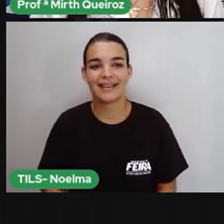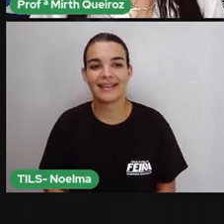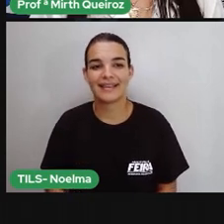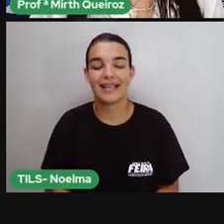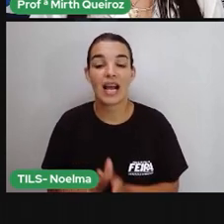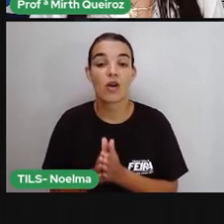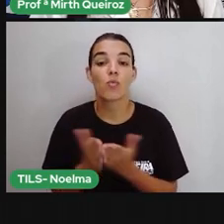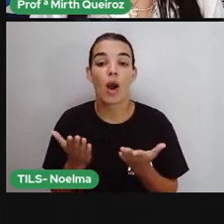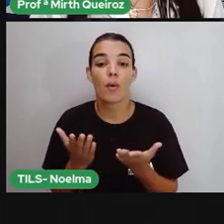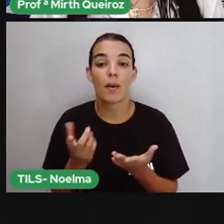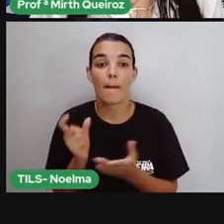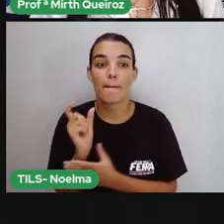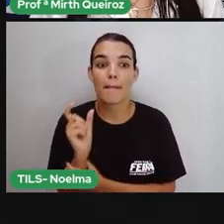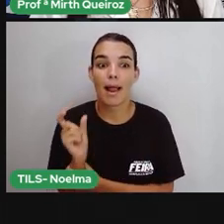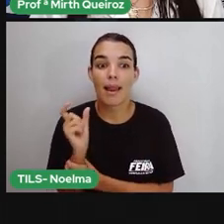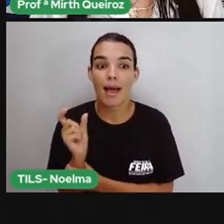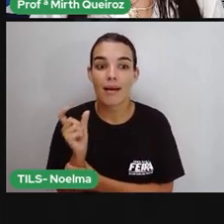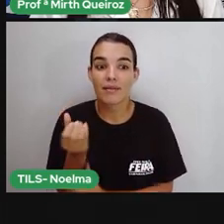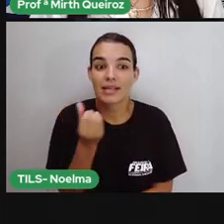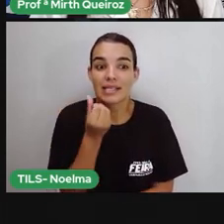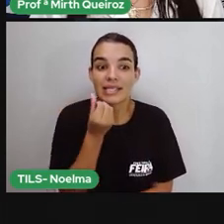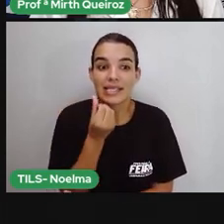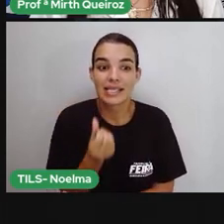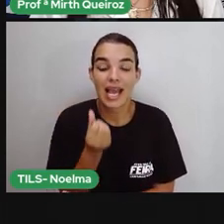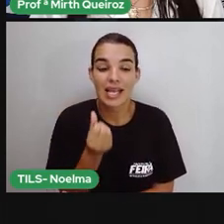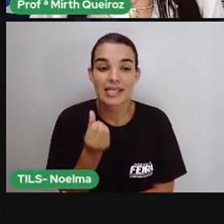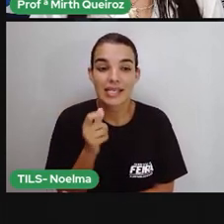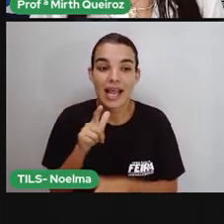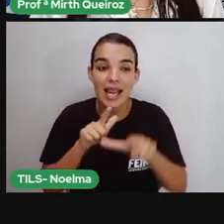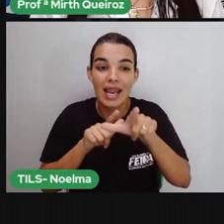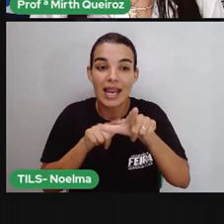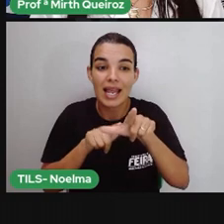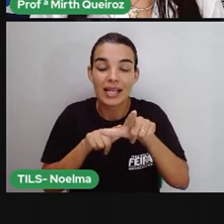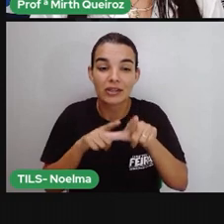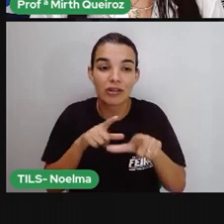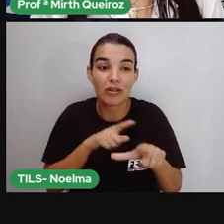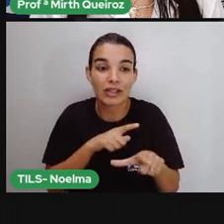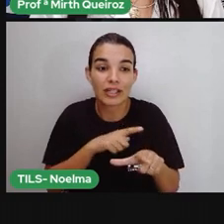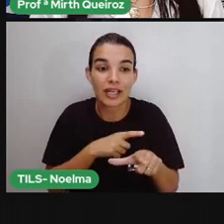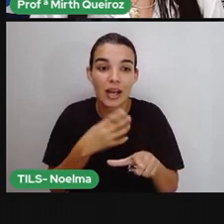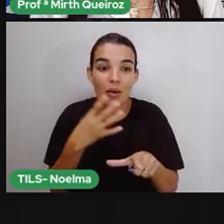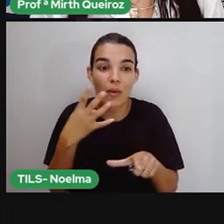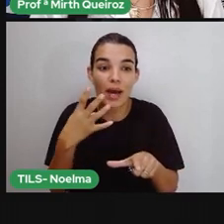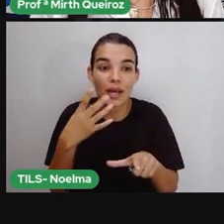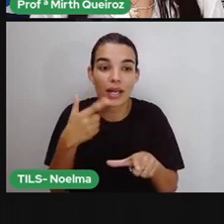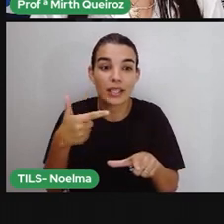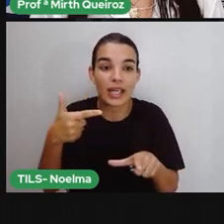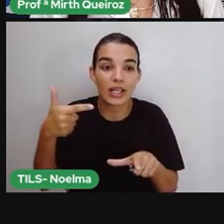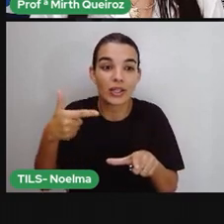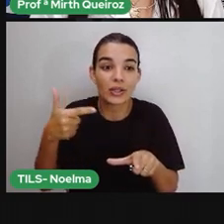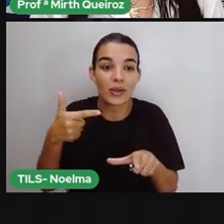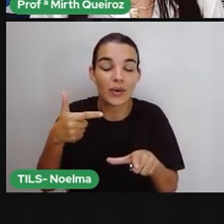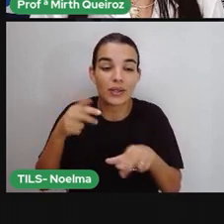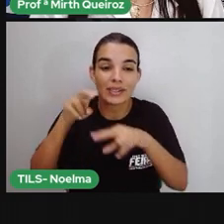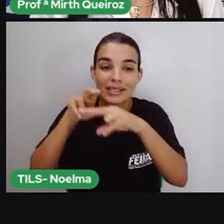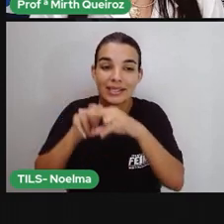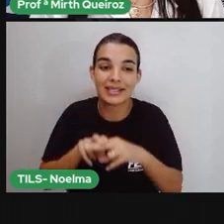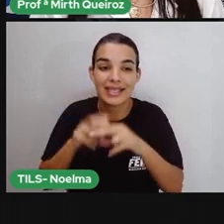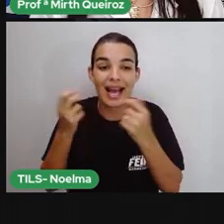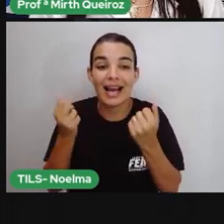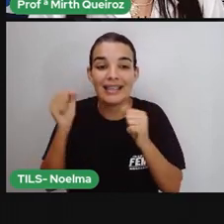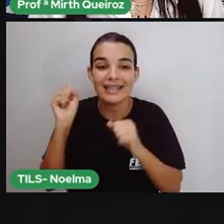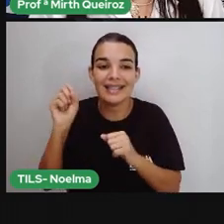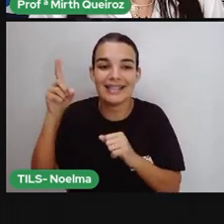Qual a palavra de seis letras, com quarenta dois acentos? E ela é proparoxítona.